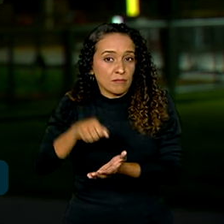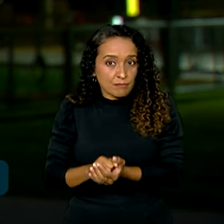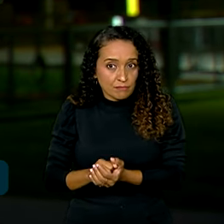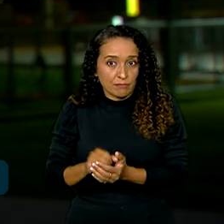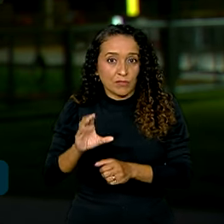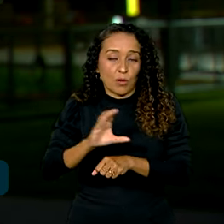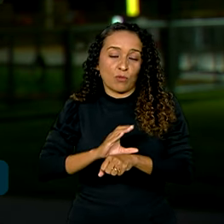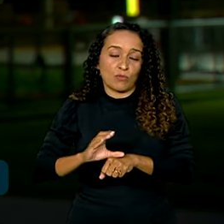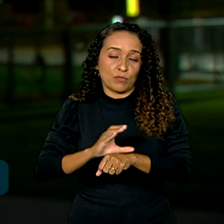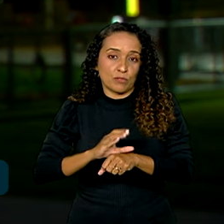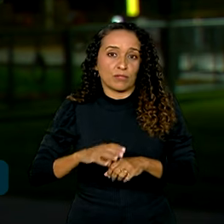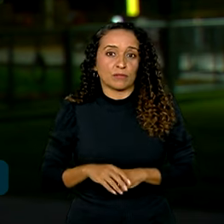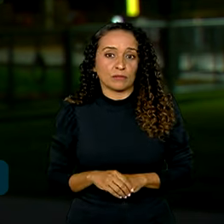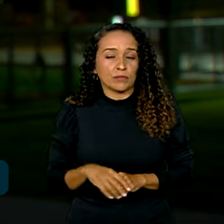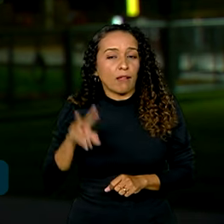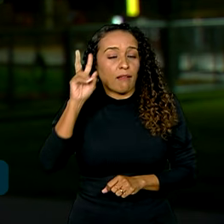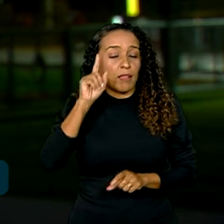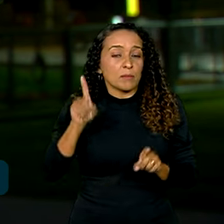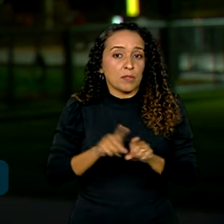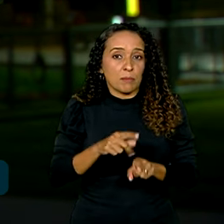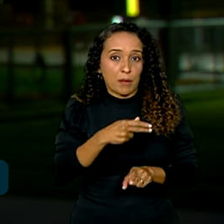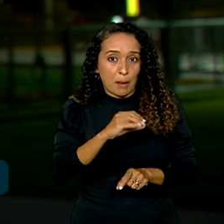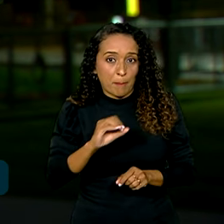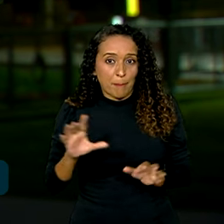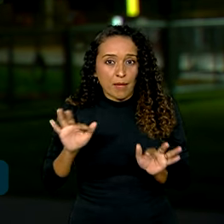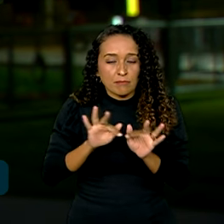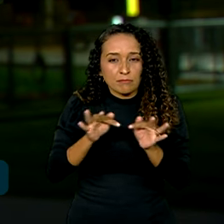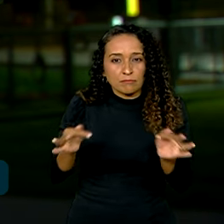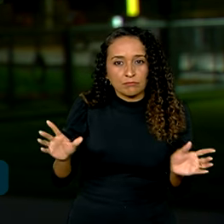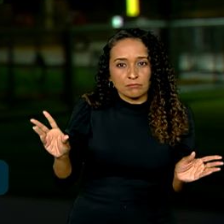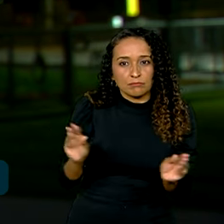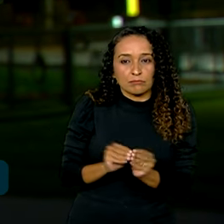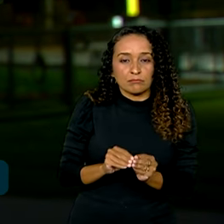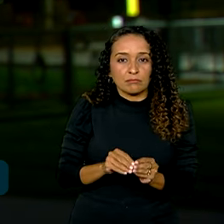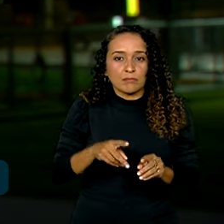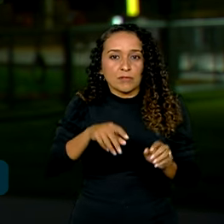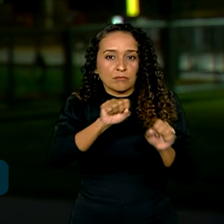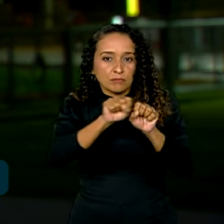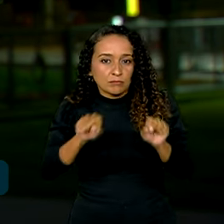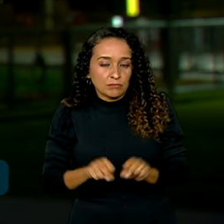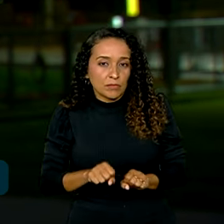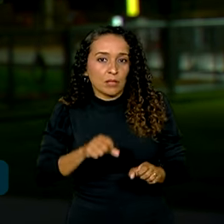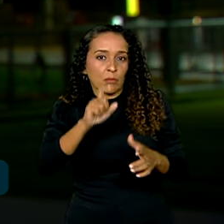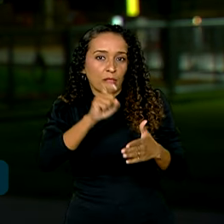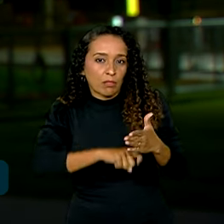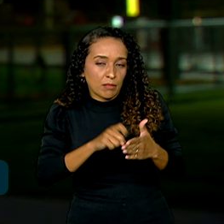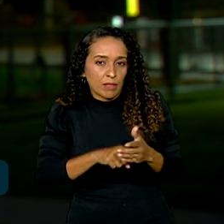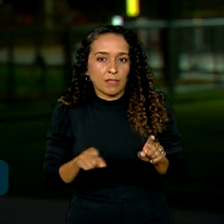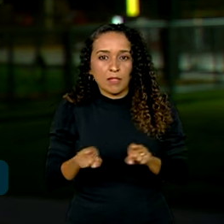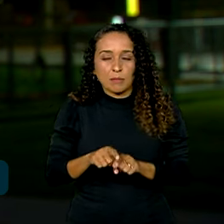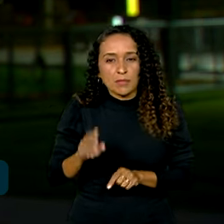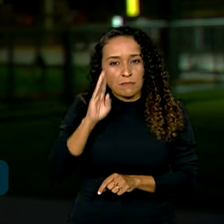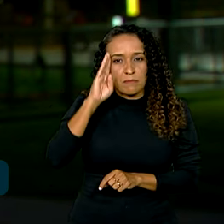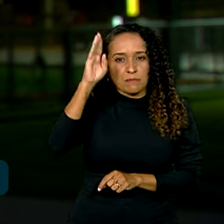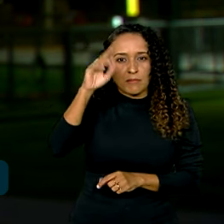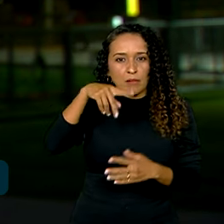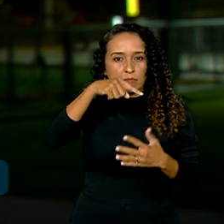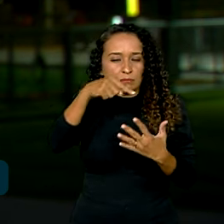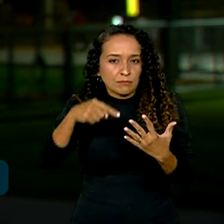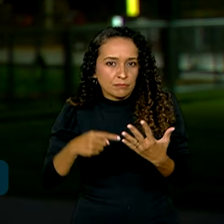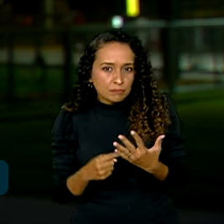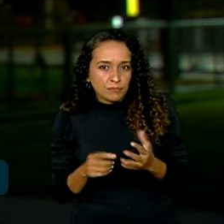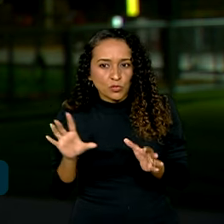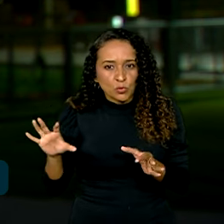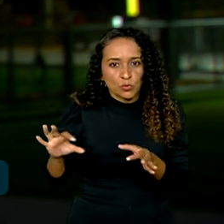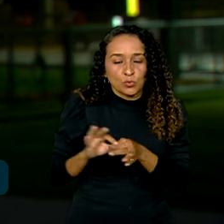Constituição. A gente lembra que a PEC simplifica o sistema tributário e, entre as principais medidas, a reforma unifica